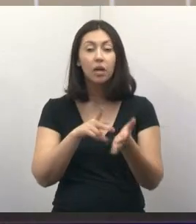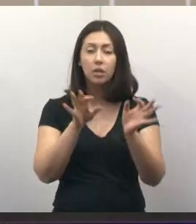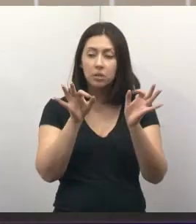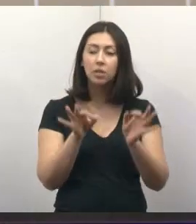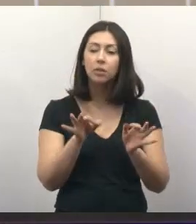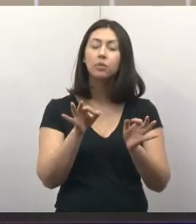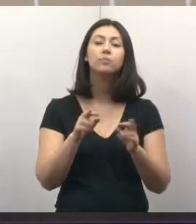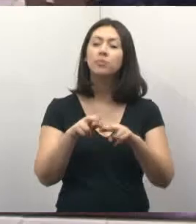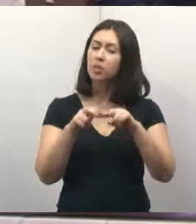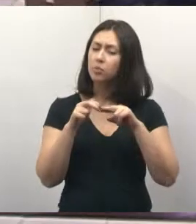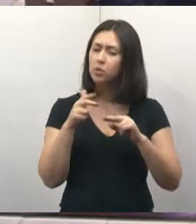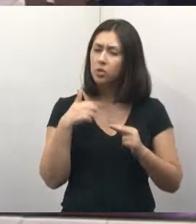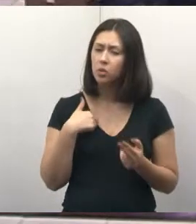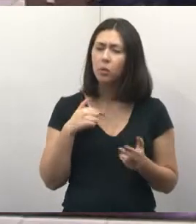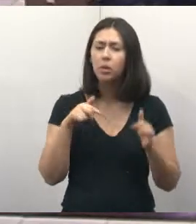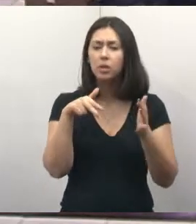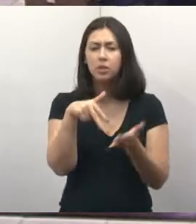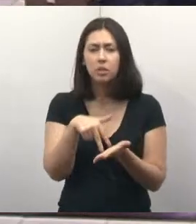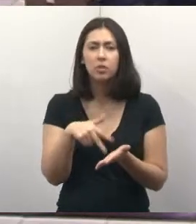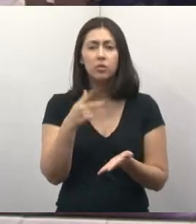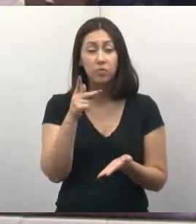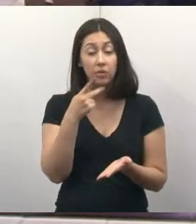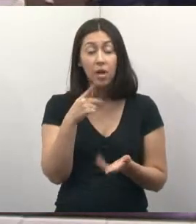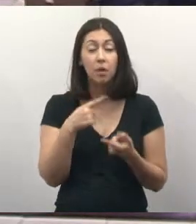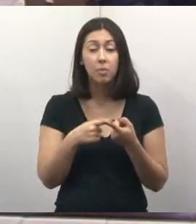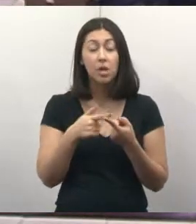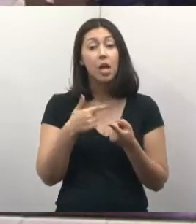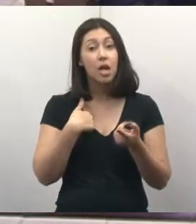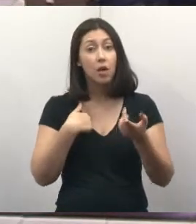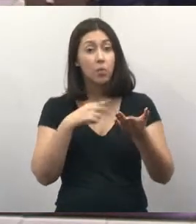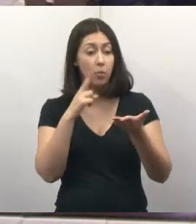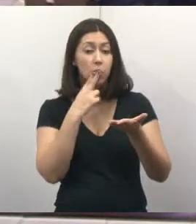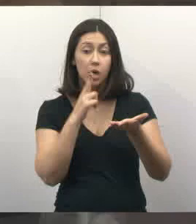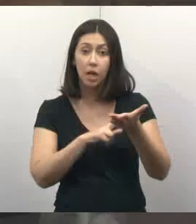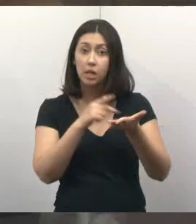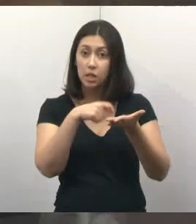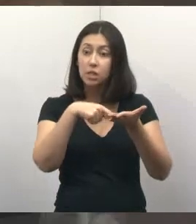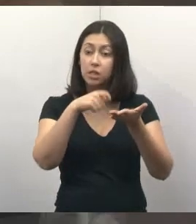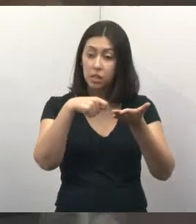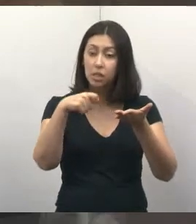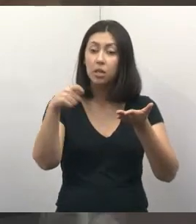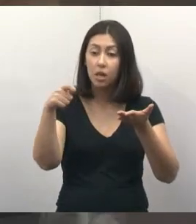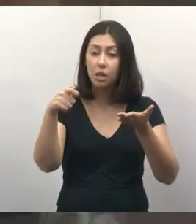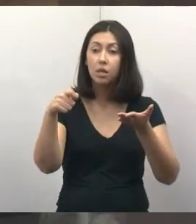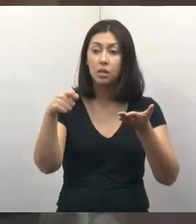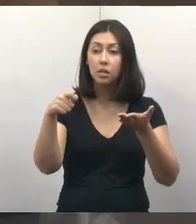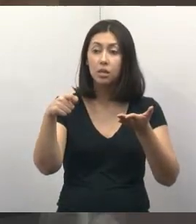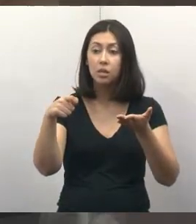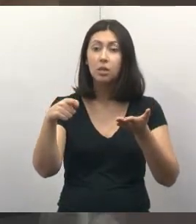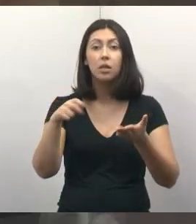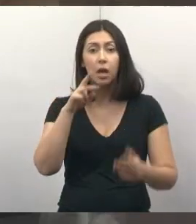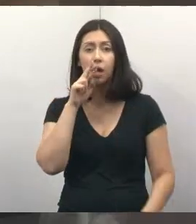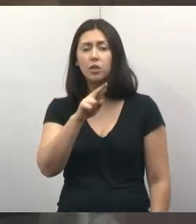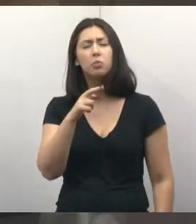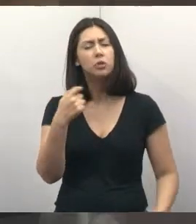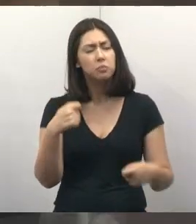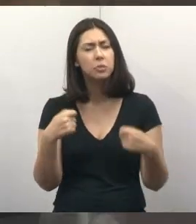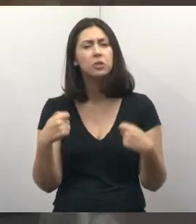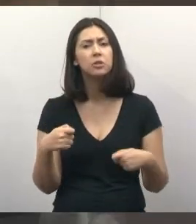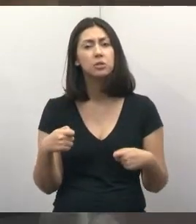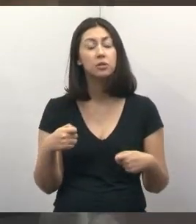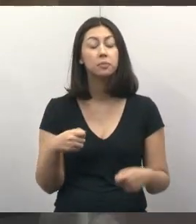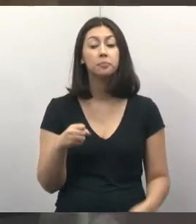tá? Então, por isso que eu estou aqui com a minha fala, porque eu assinei a carta. Eu assinei a carta e a resposta tem que ser dada.